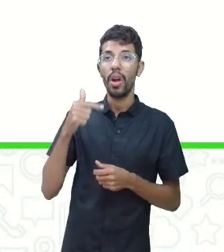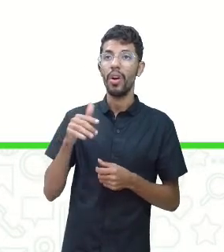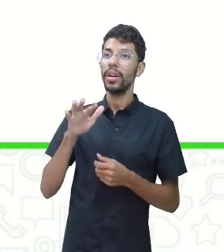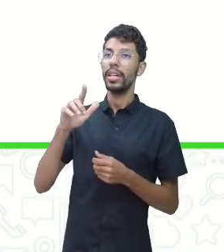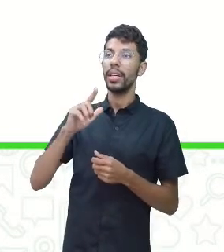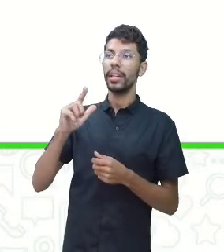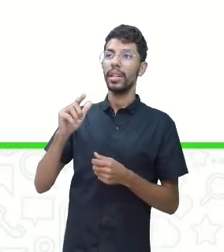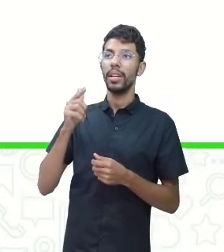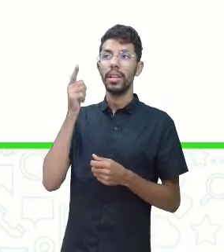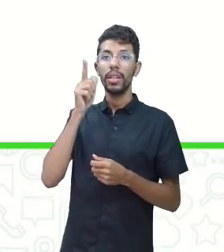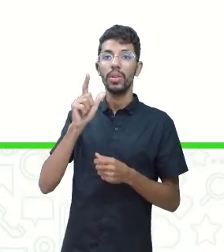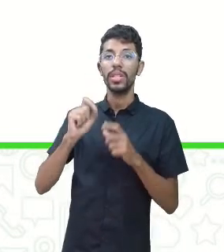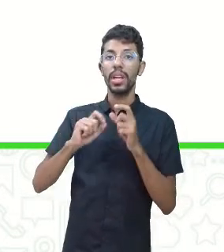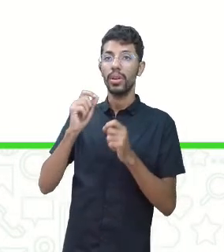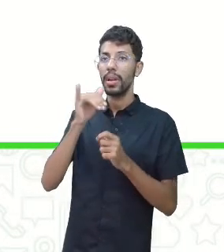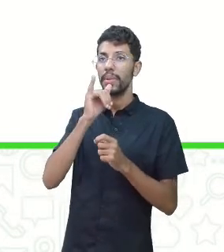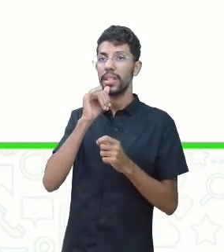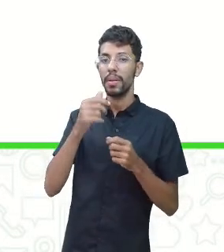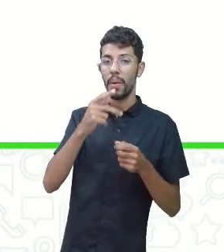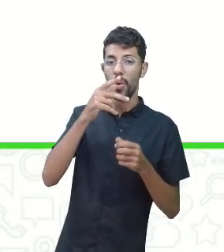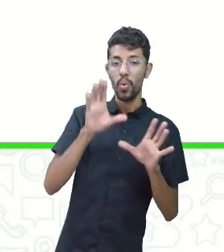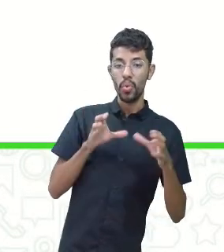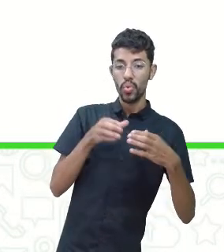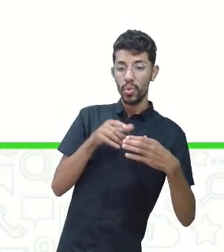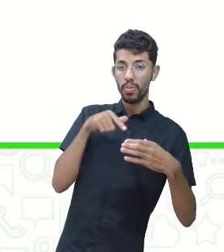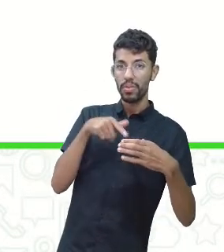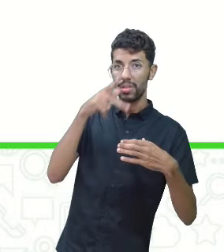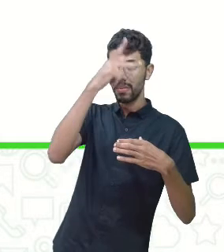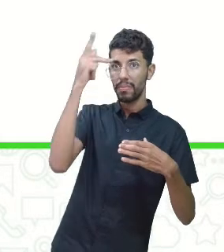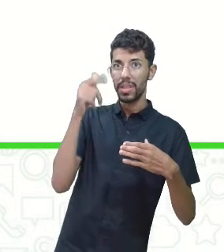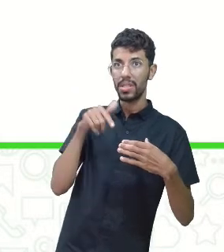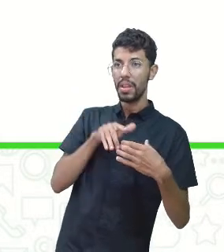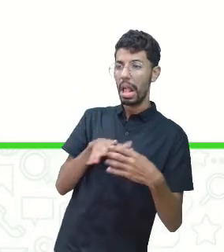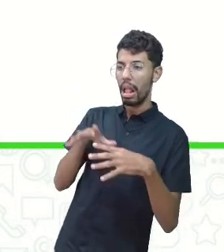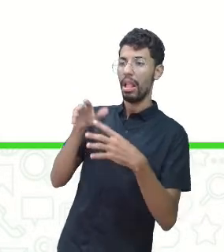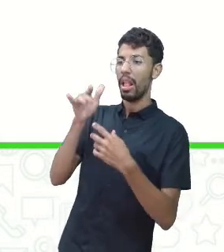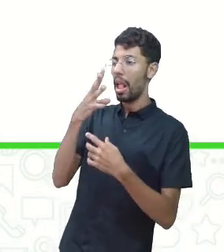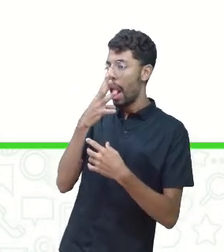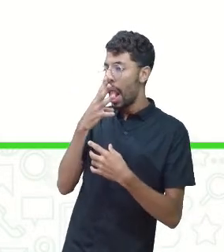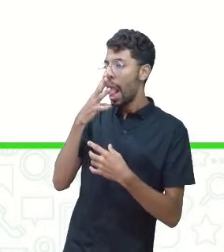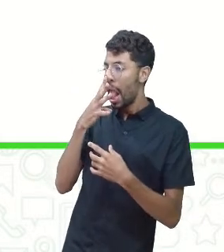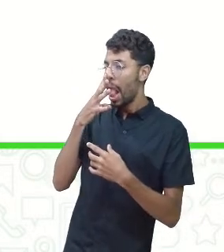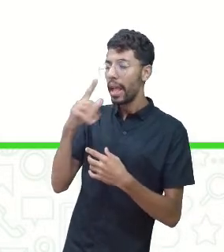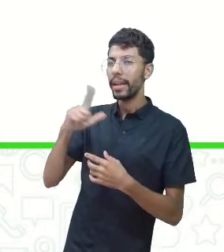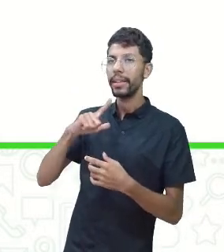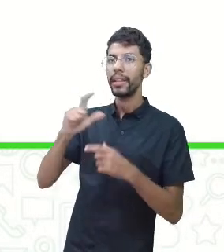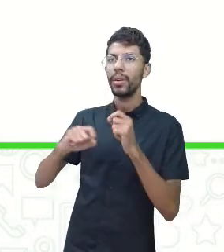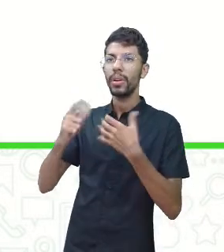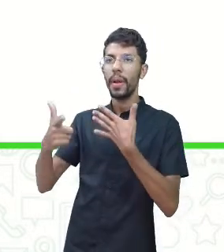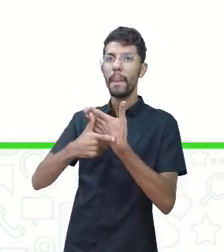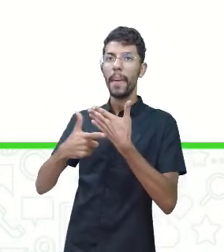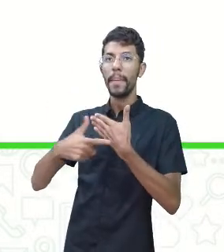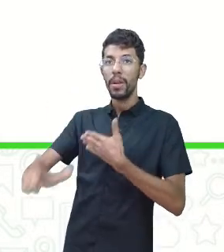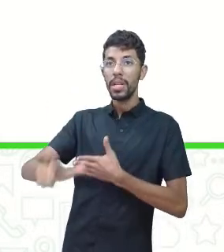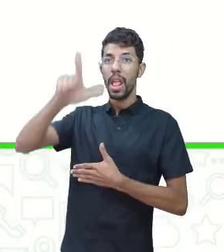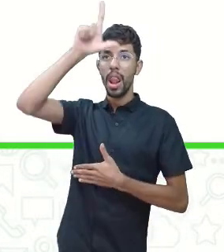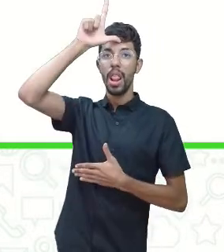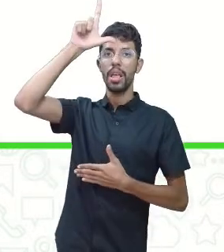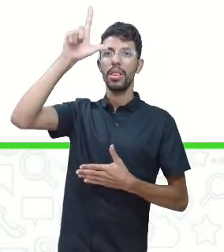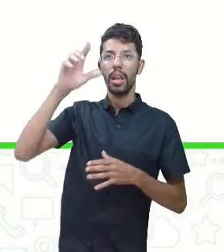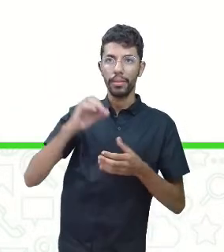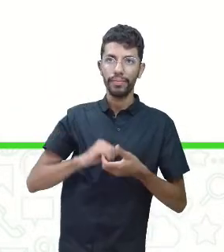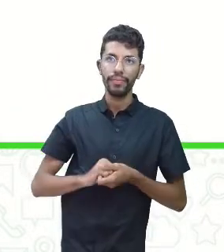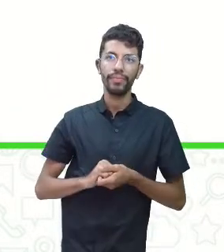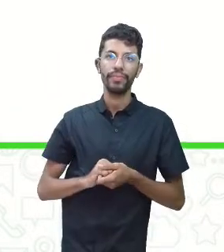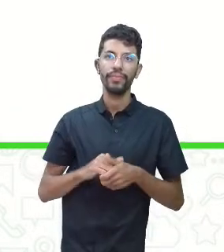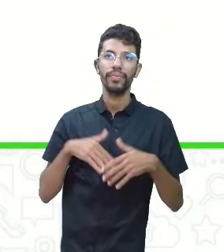é admirado por um grupo específico de colegas e exerce papel de liderança sobre eles.